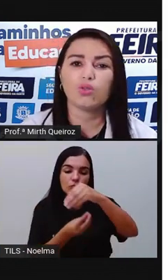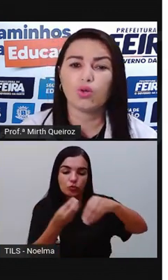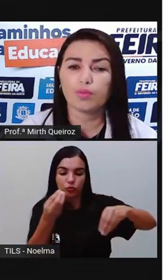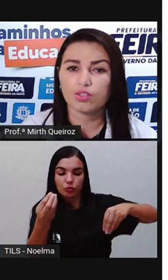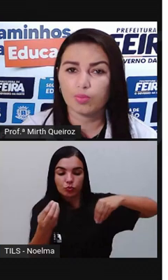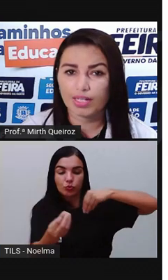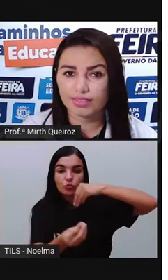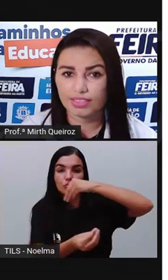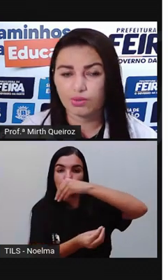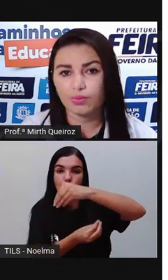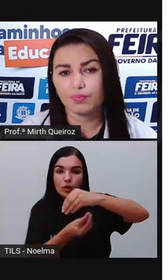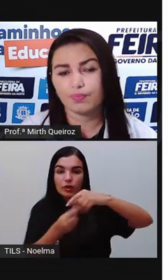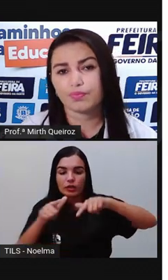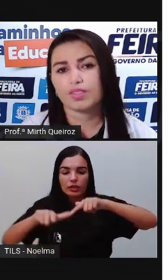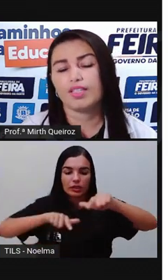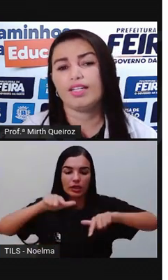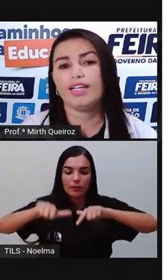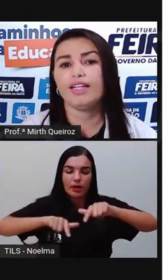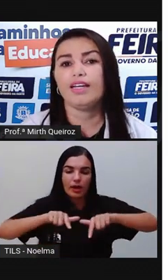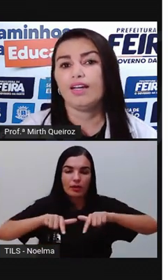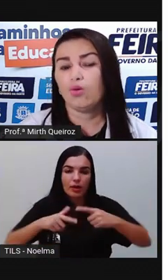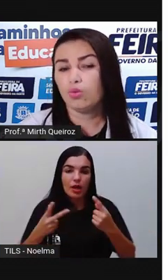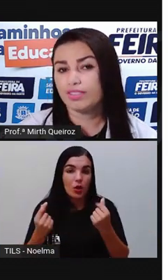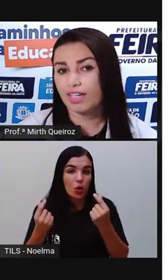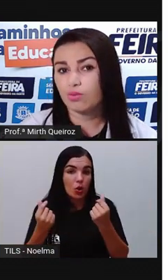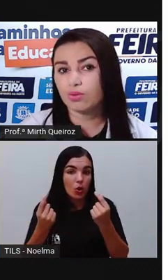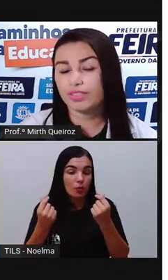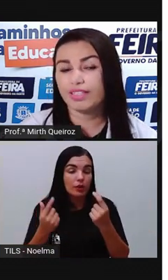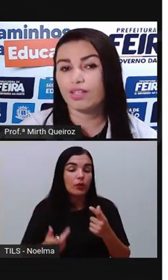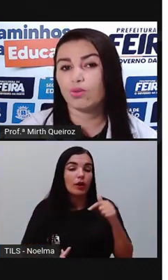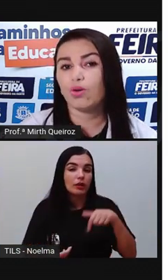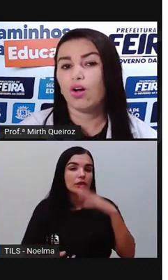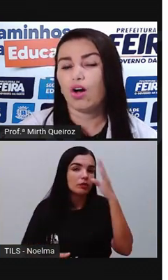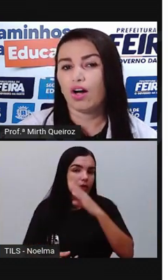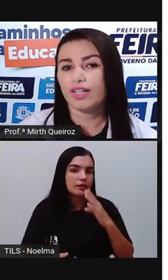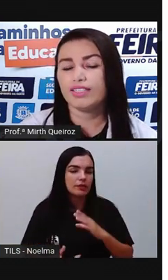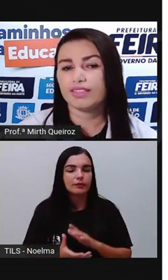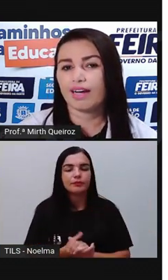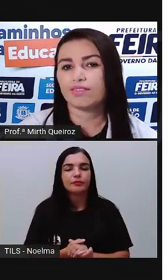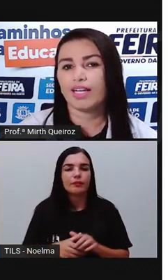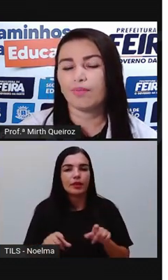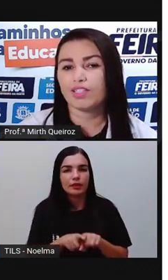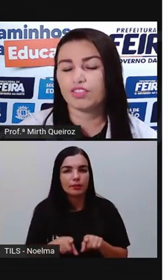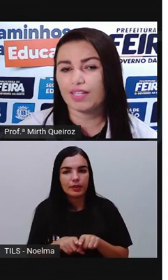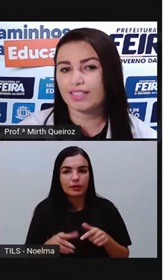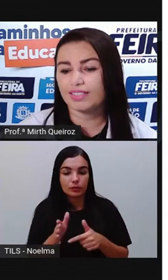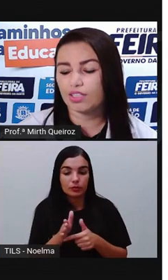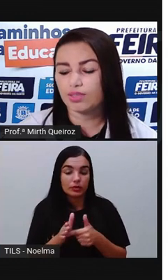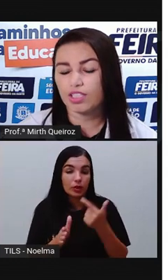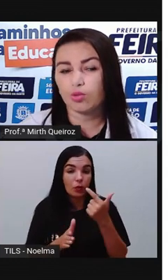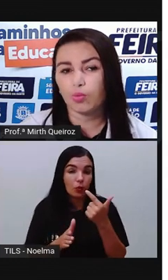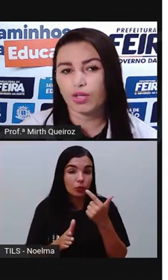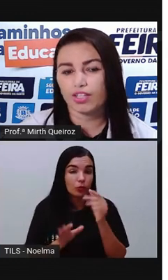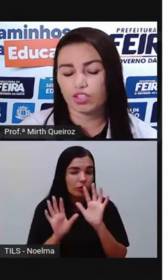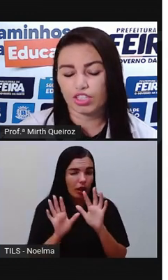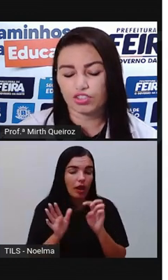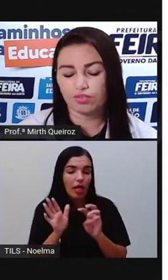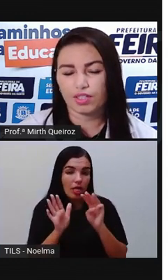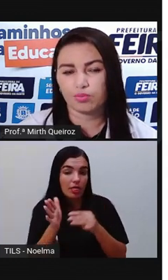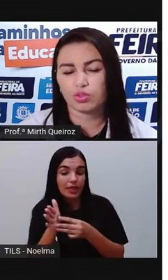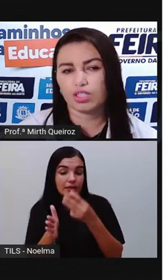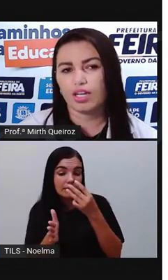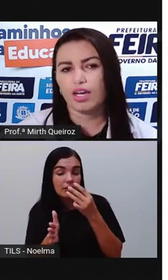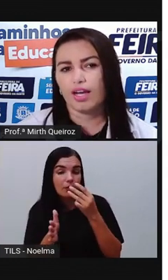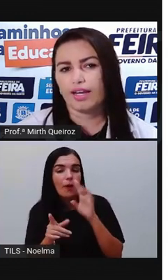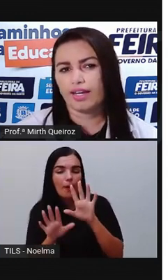econômica do Brasil e o segundo ciclo organizado, né? Porque a gente fala terceiro ciclo porque nós já